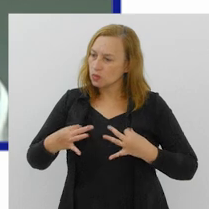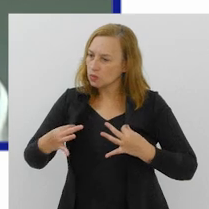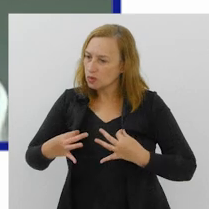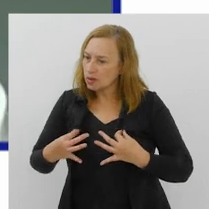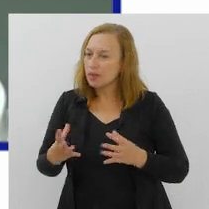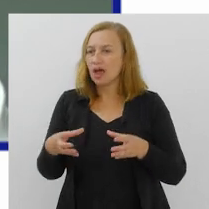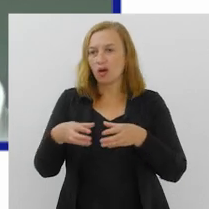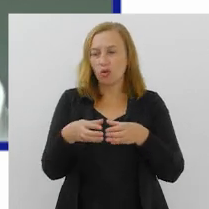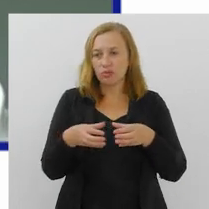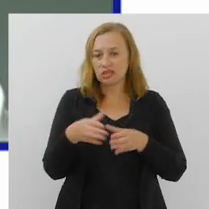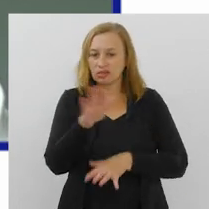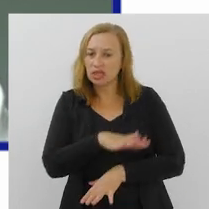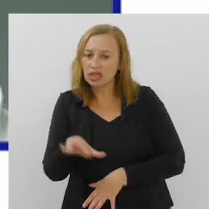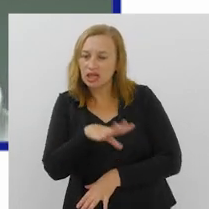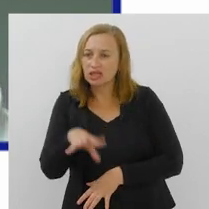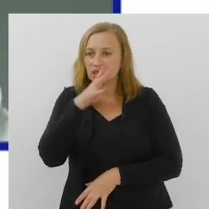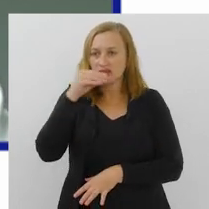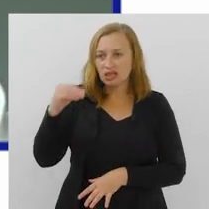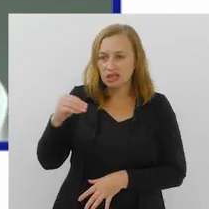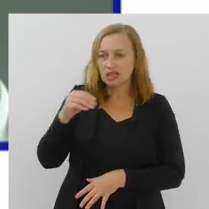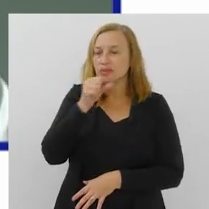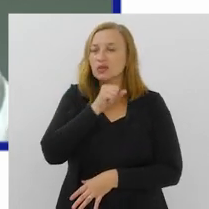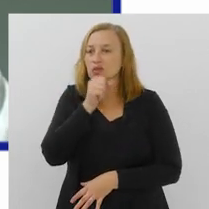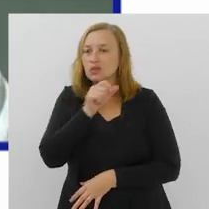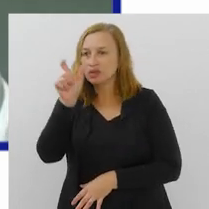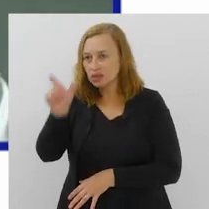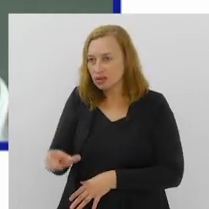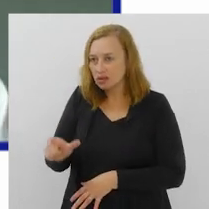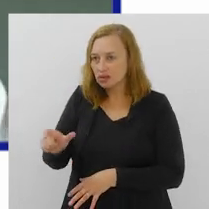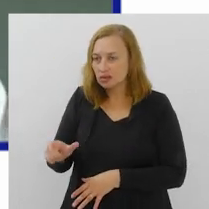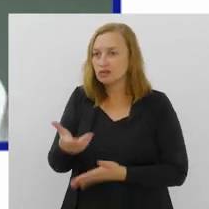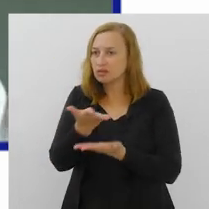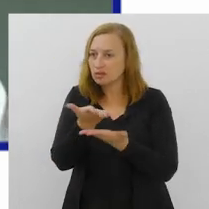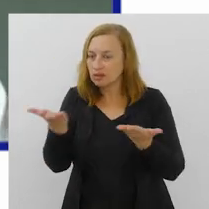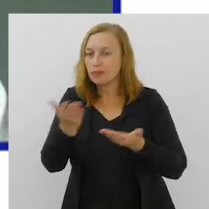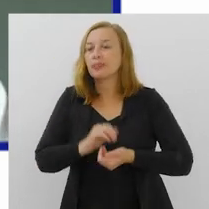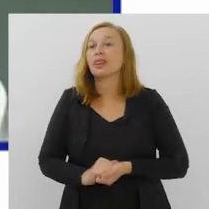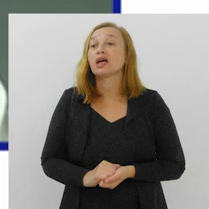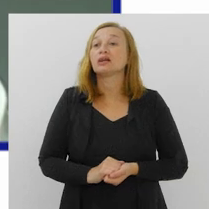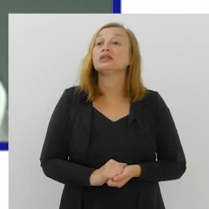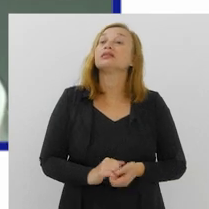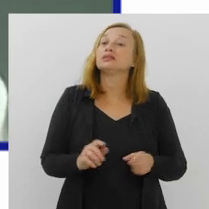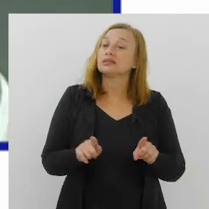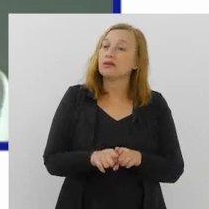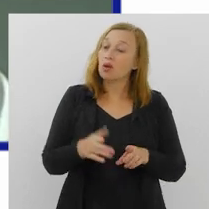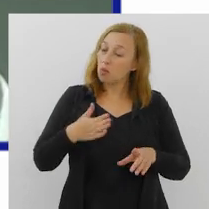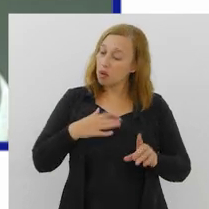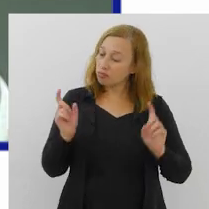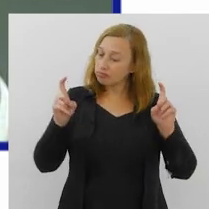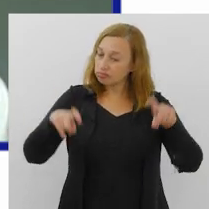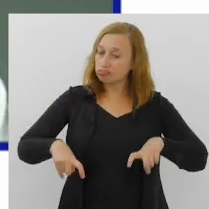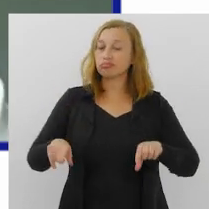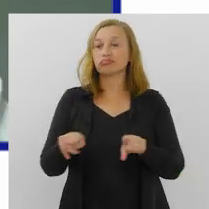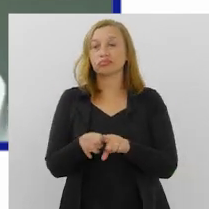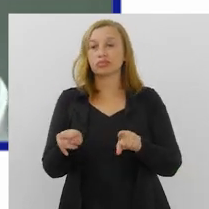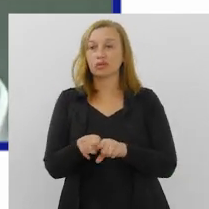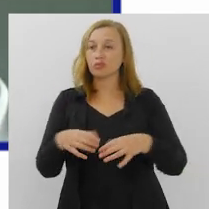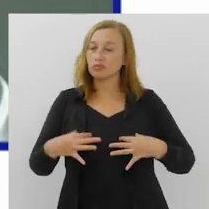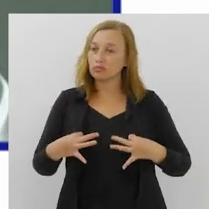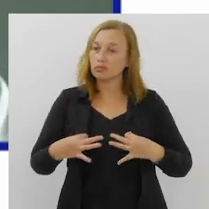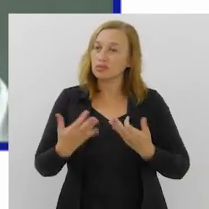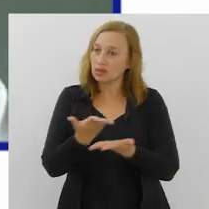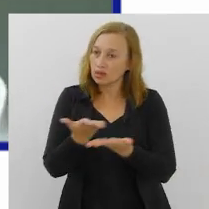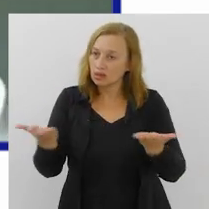colocar não só a comissão da criança, adolescente, da pessoa idosa à disposição de todos